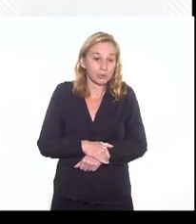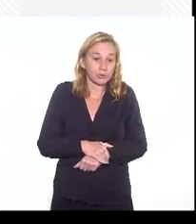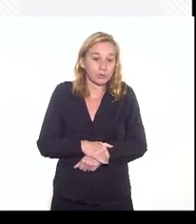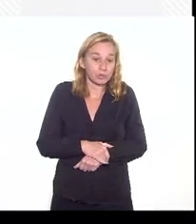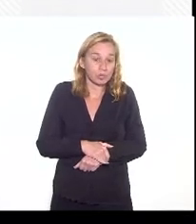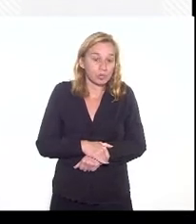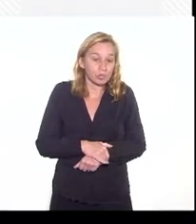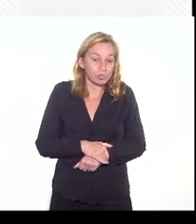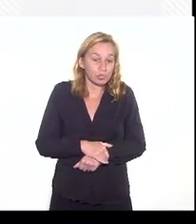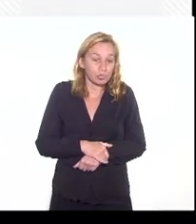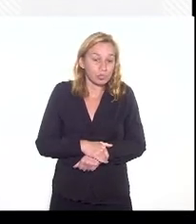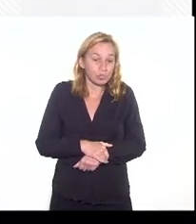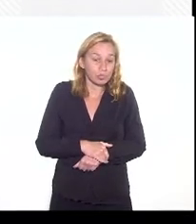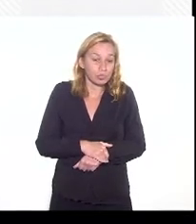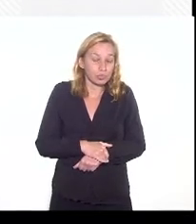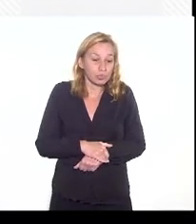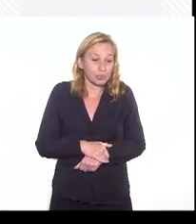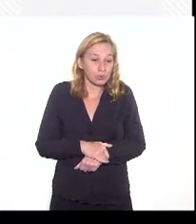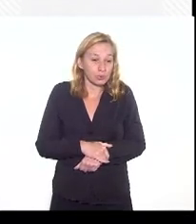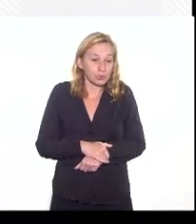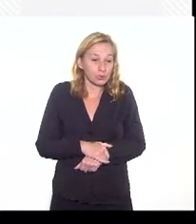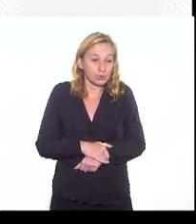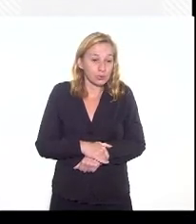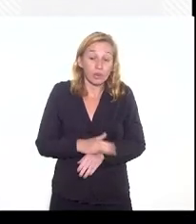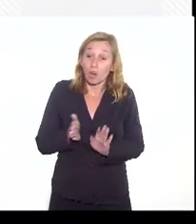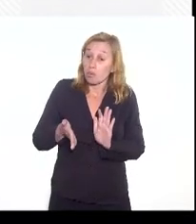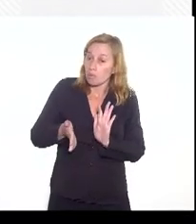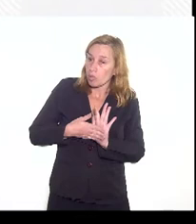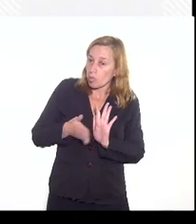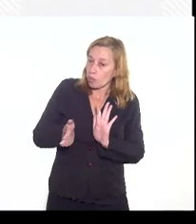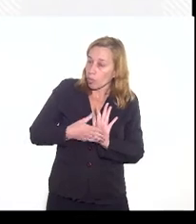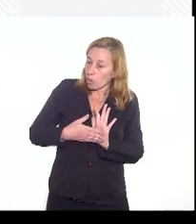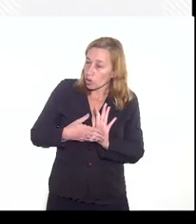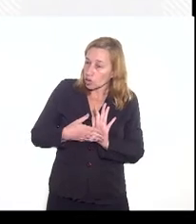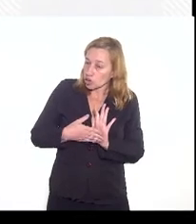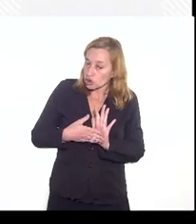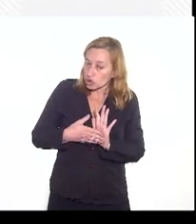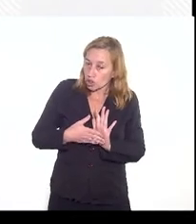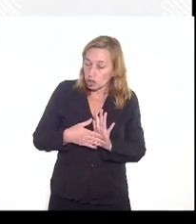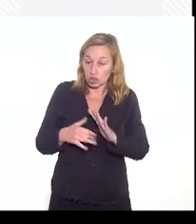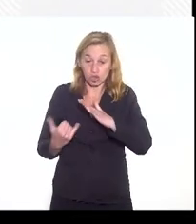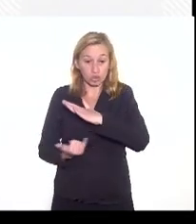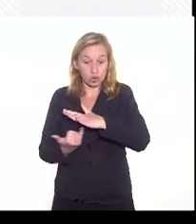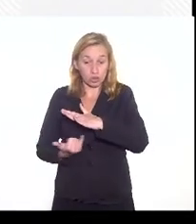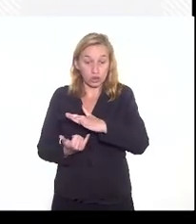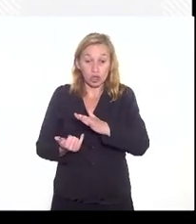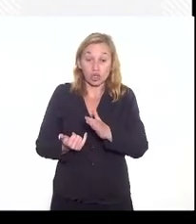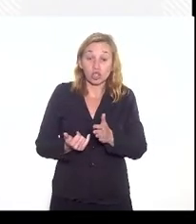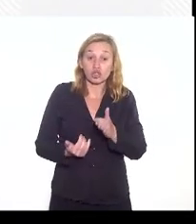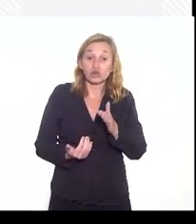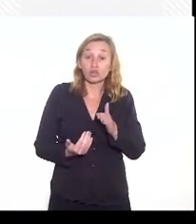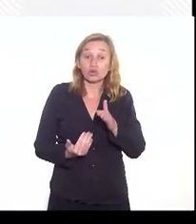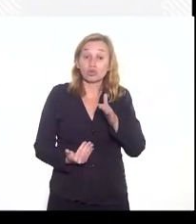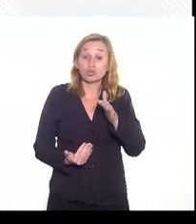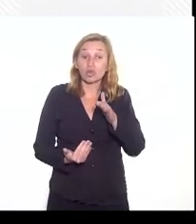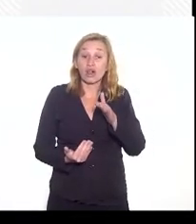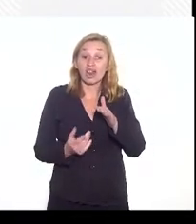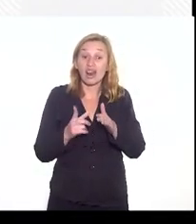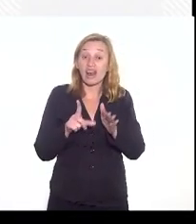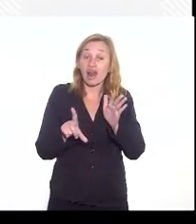têm como proposta a instituição de uma lei de teto de gasto no âmbito estadual.